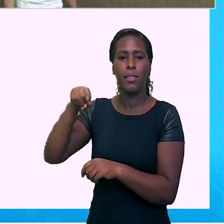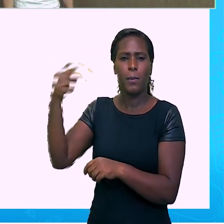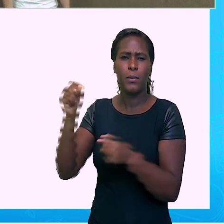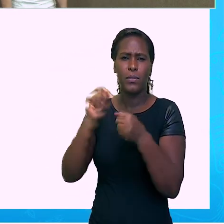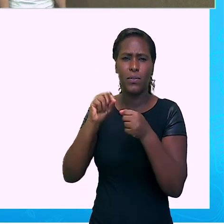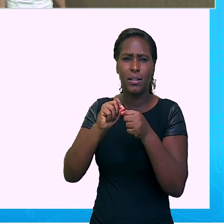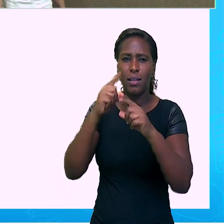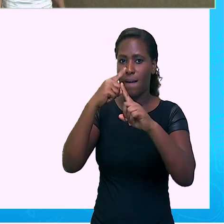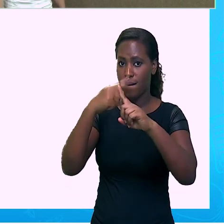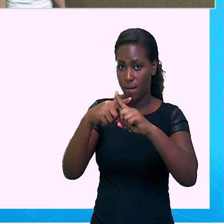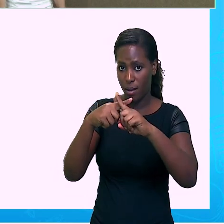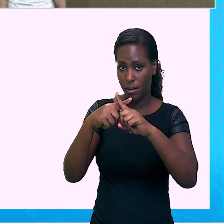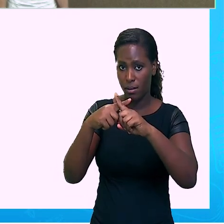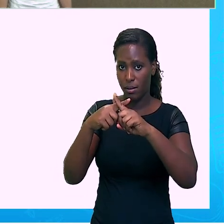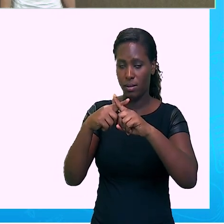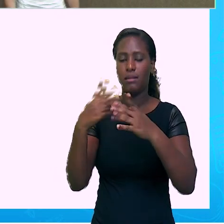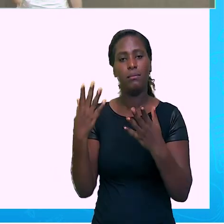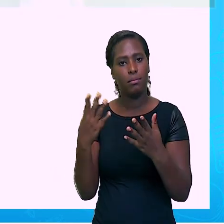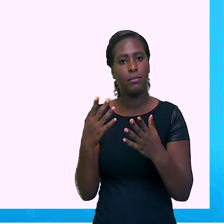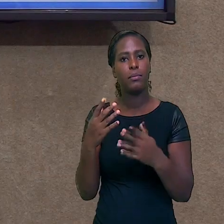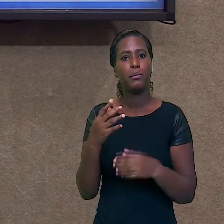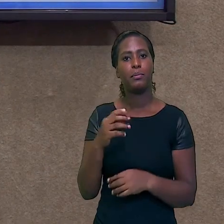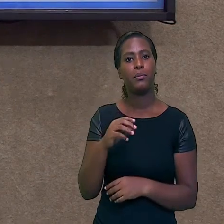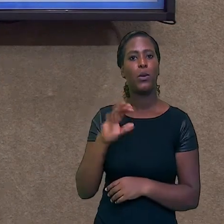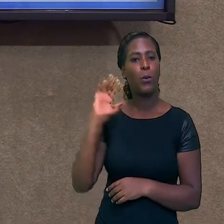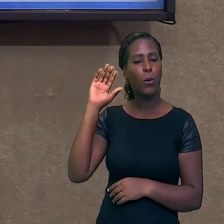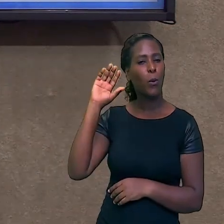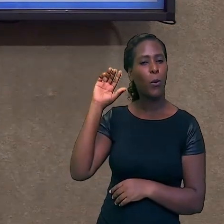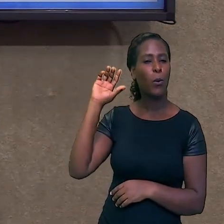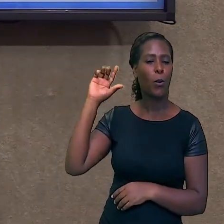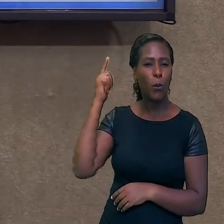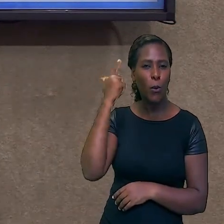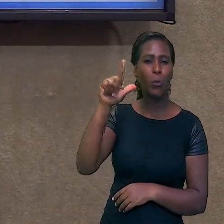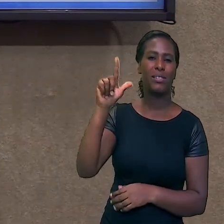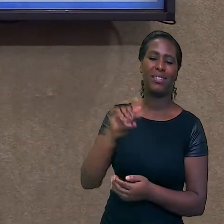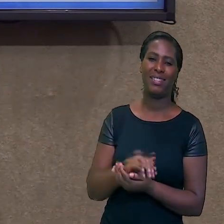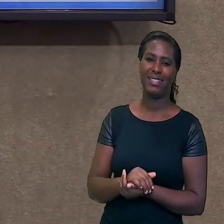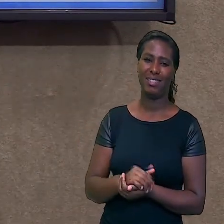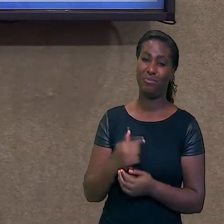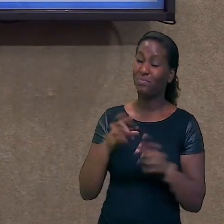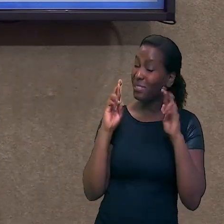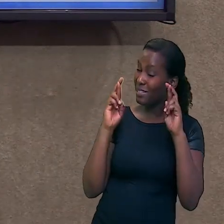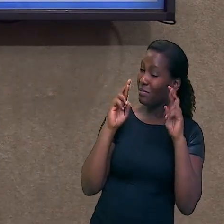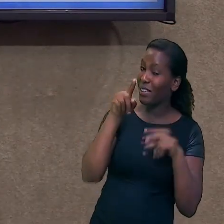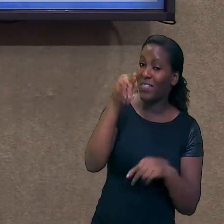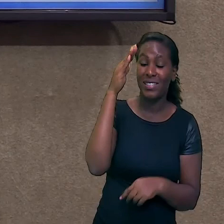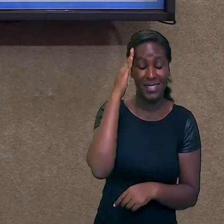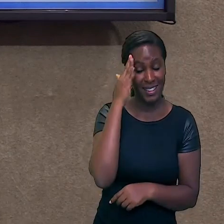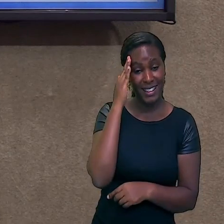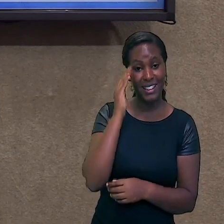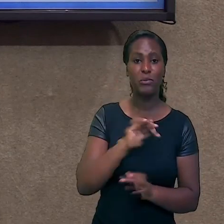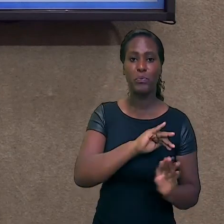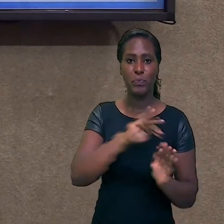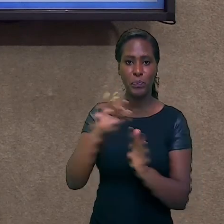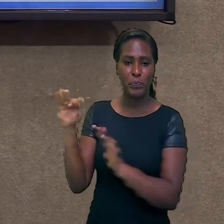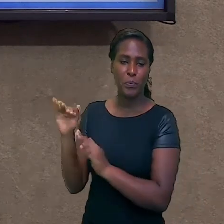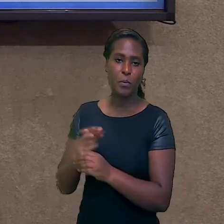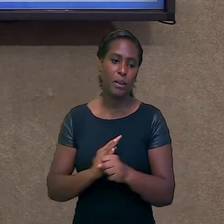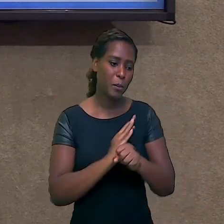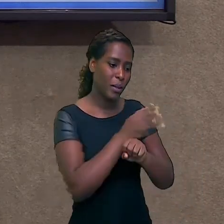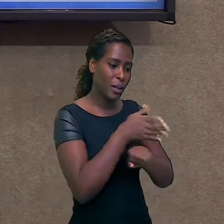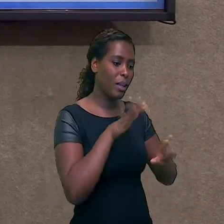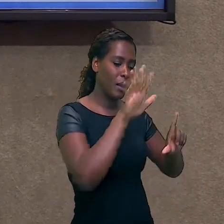chegar ao resultado final. Eu espero que você tenha entendido. E para acessar a nossa plataforma